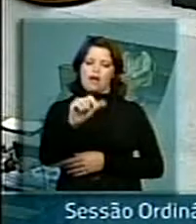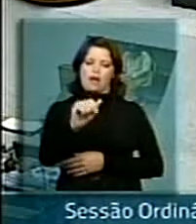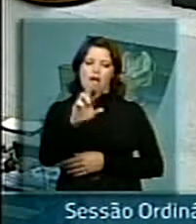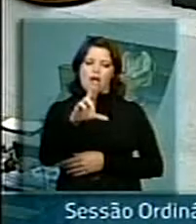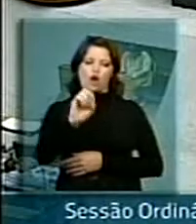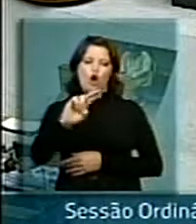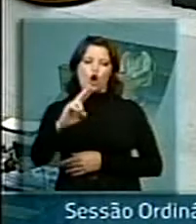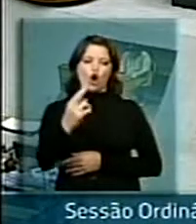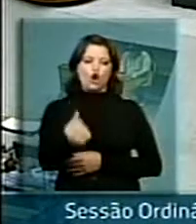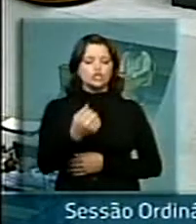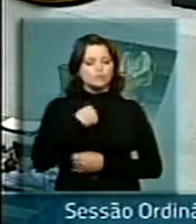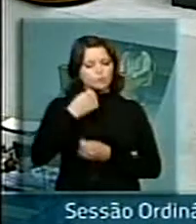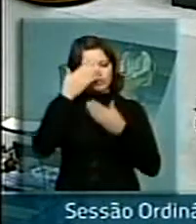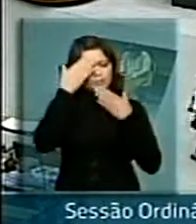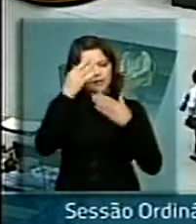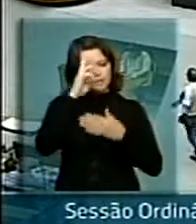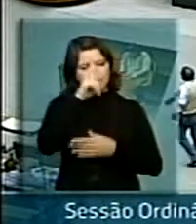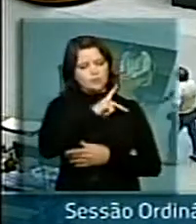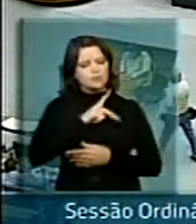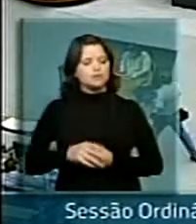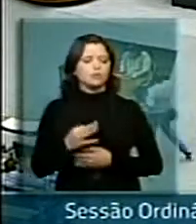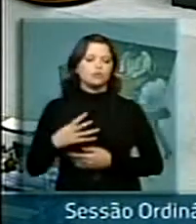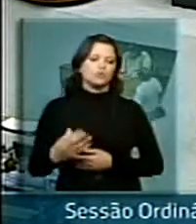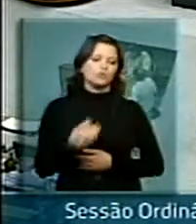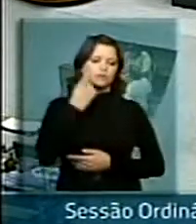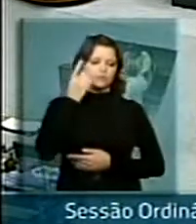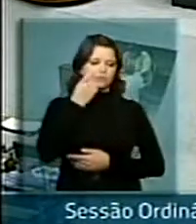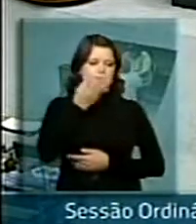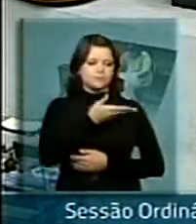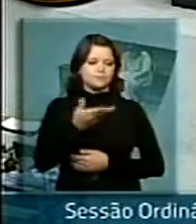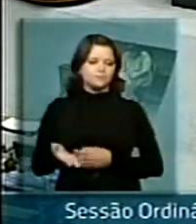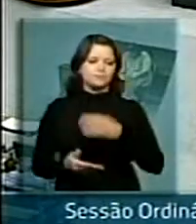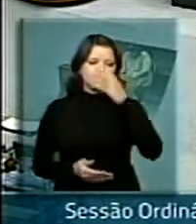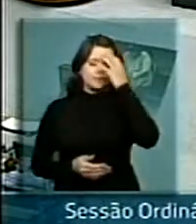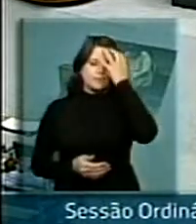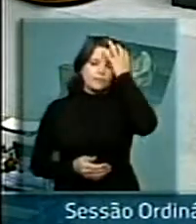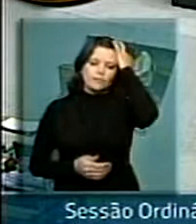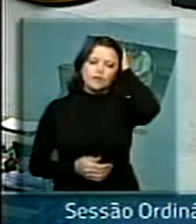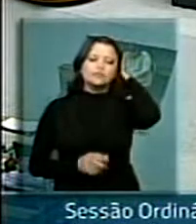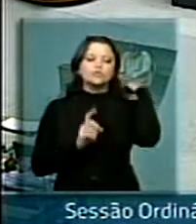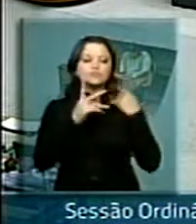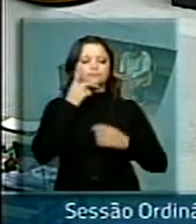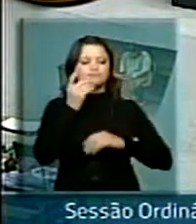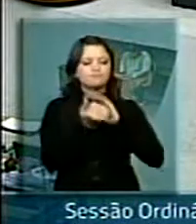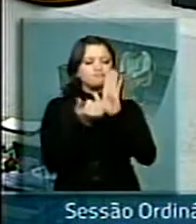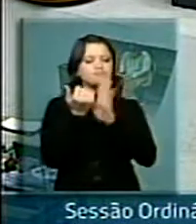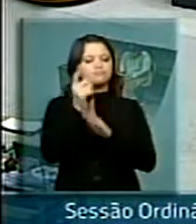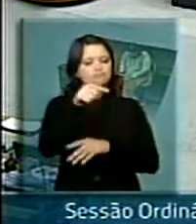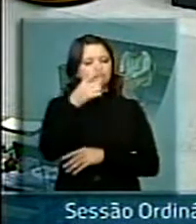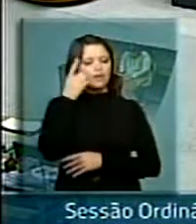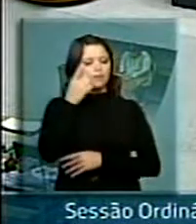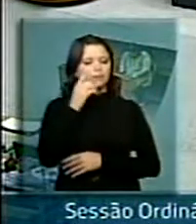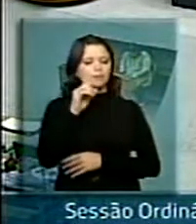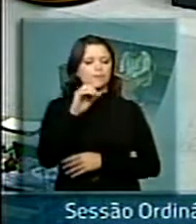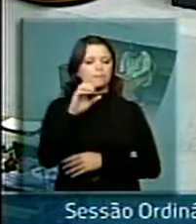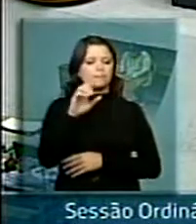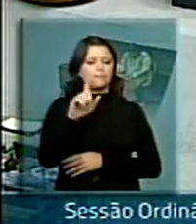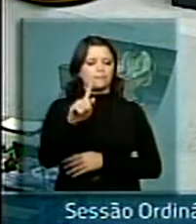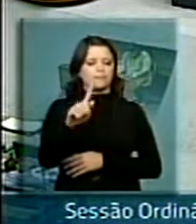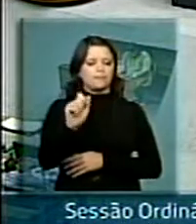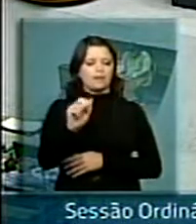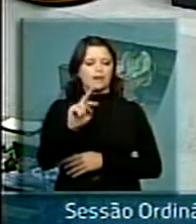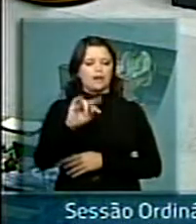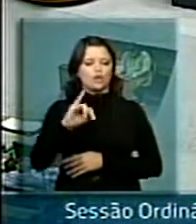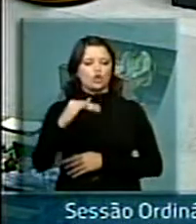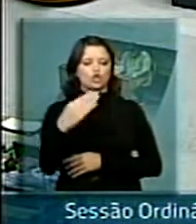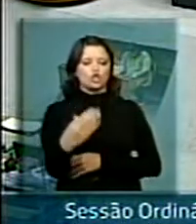Obrigado, presidente, senhoras e senhores deputados. Só complementando aqui o discurso do deputado Garotinho, dizer que, de